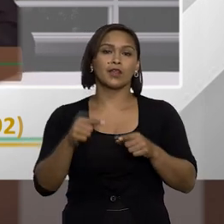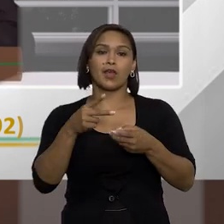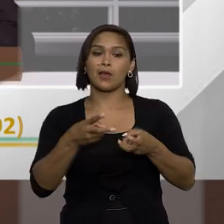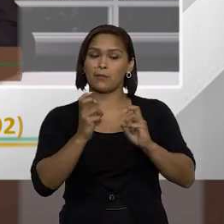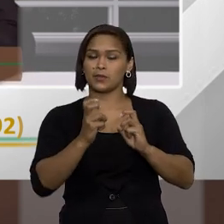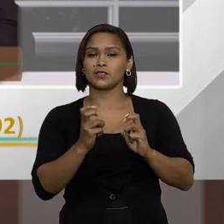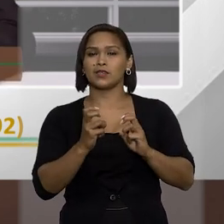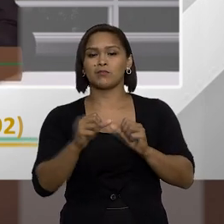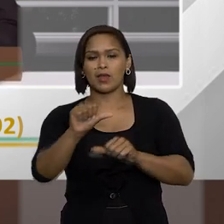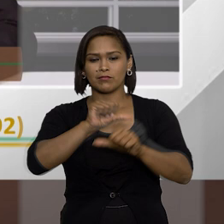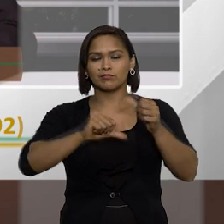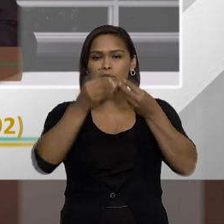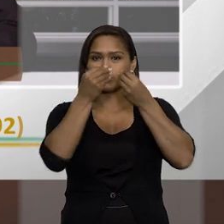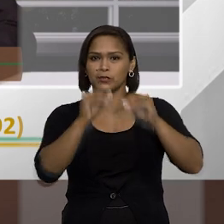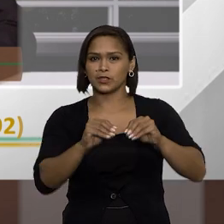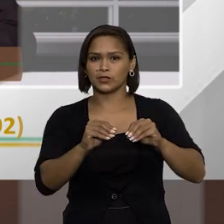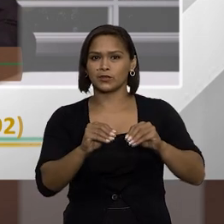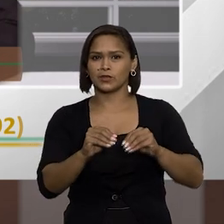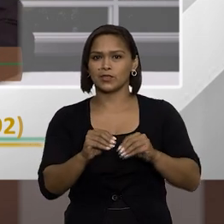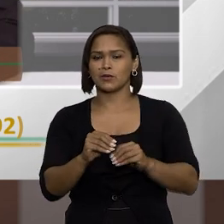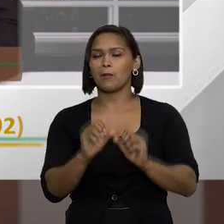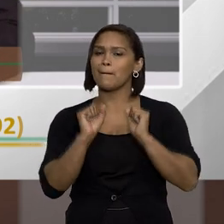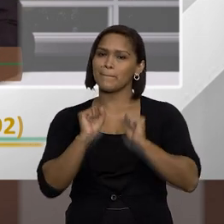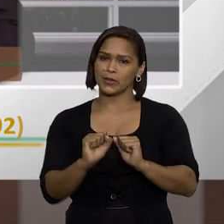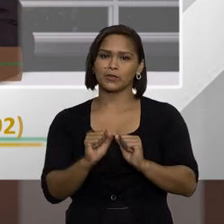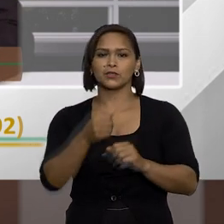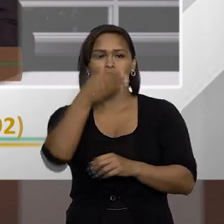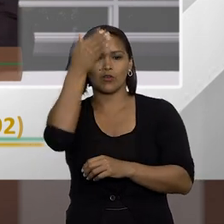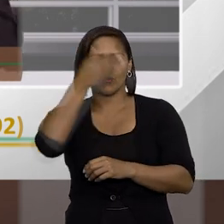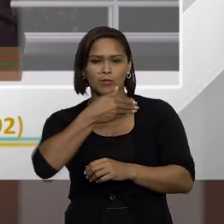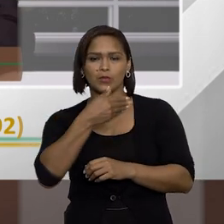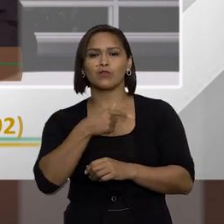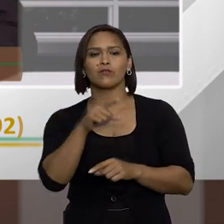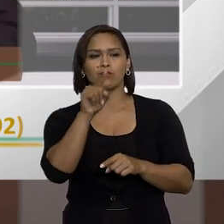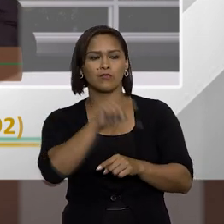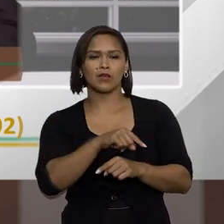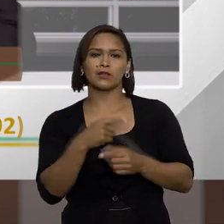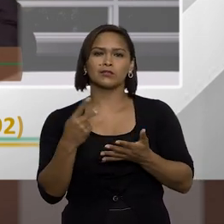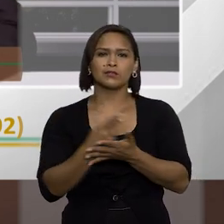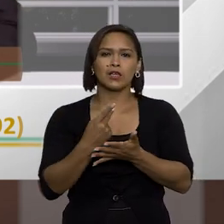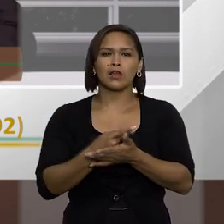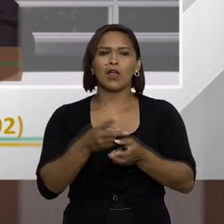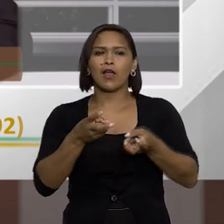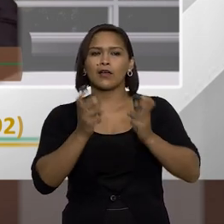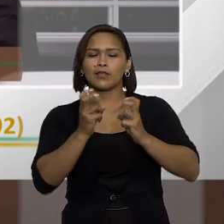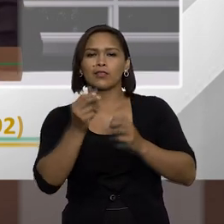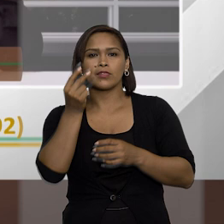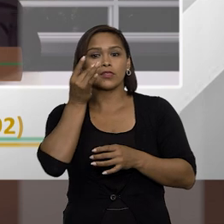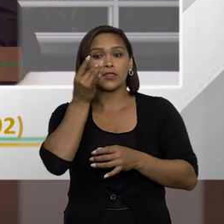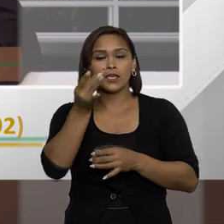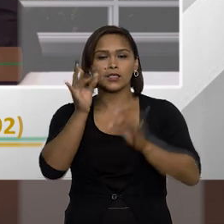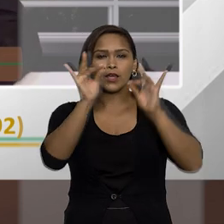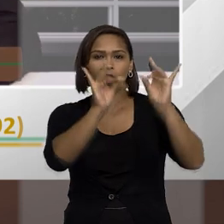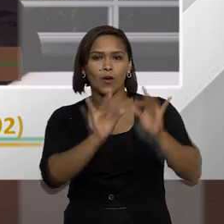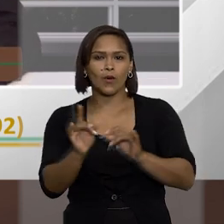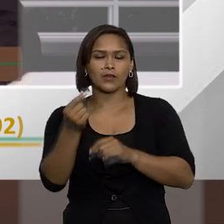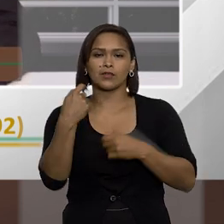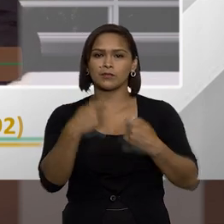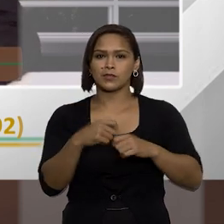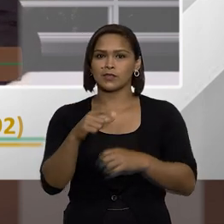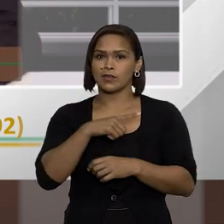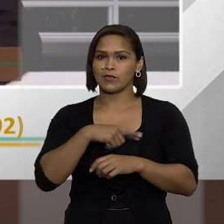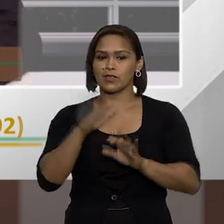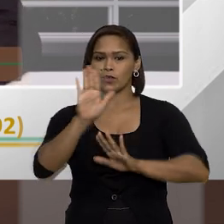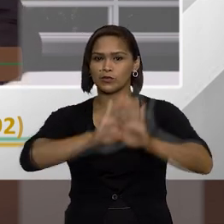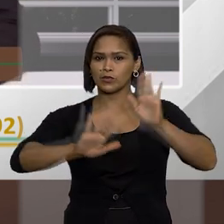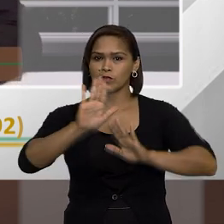vice-versa e acaba gerando um prejuízo pode ser comprovado que ele agiu negligentemente ele não prestou atenção ele não tomou as cautelas devidas